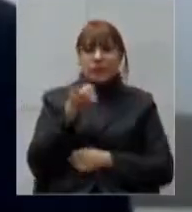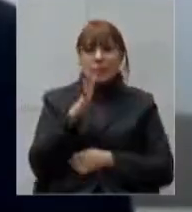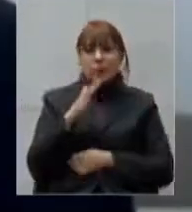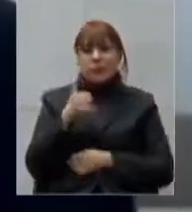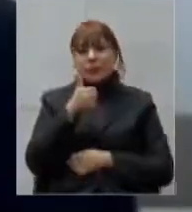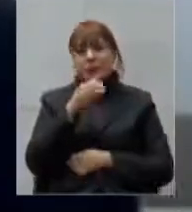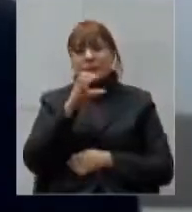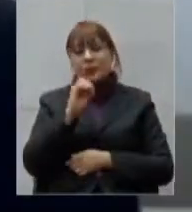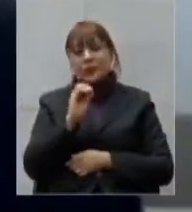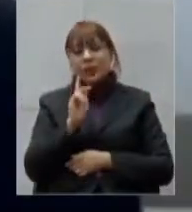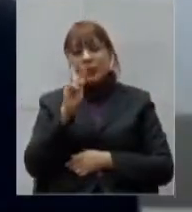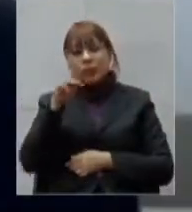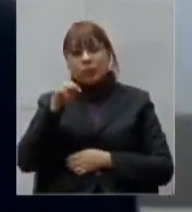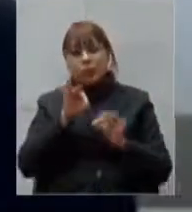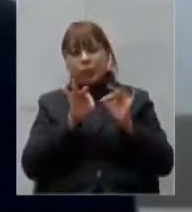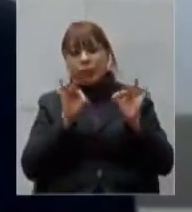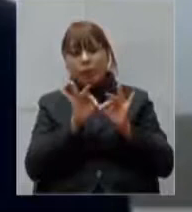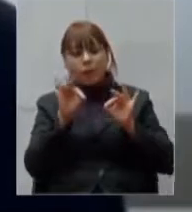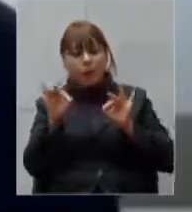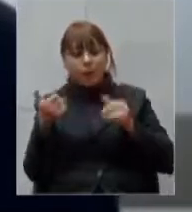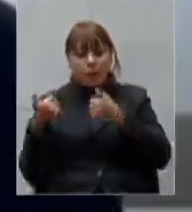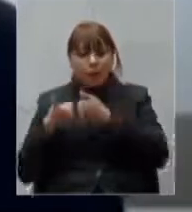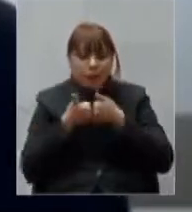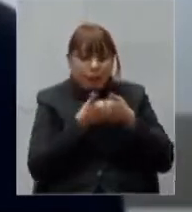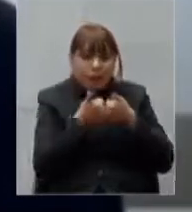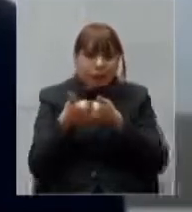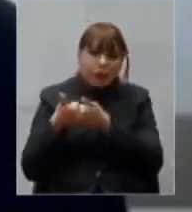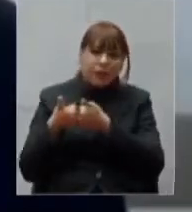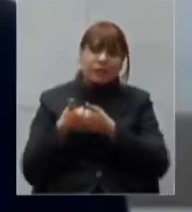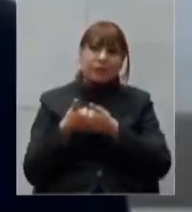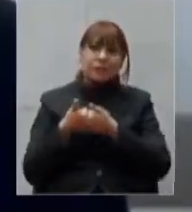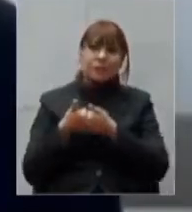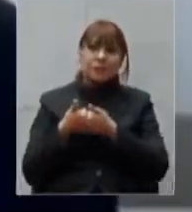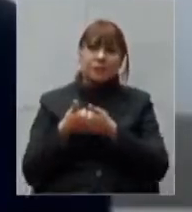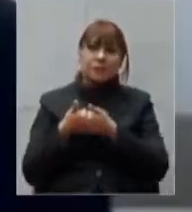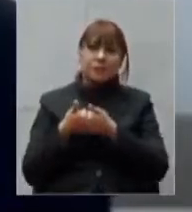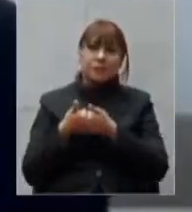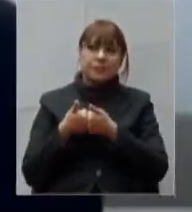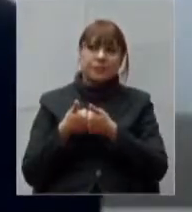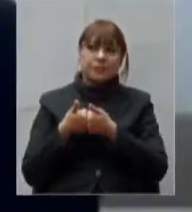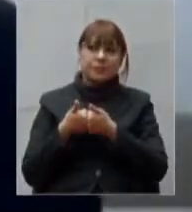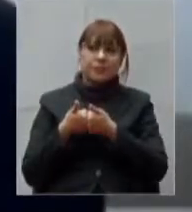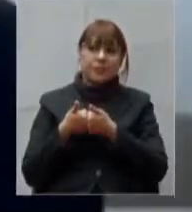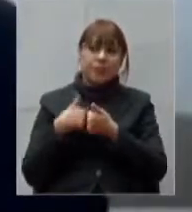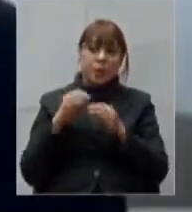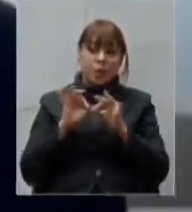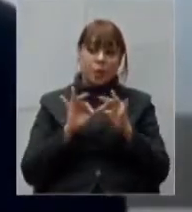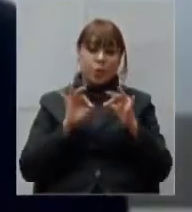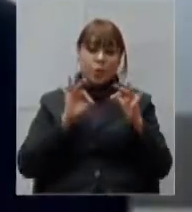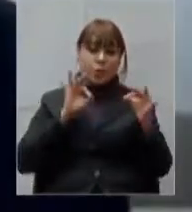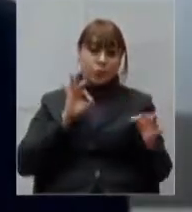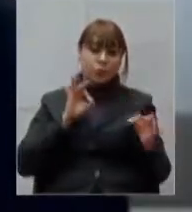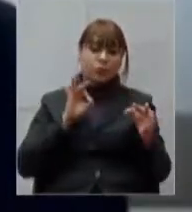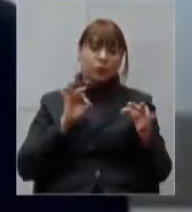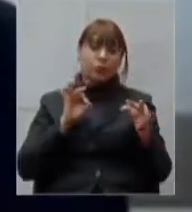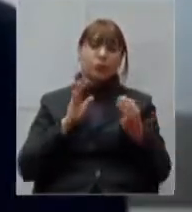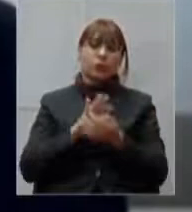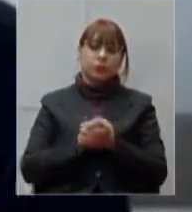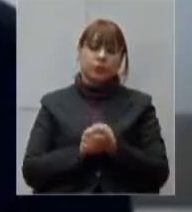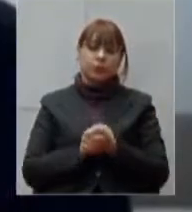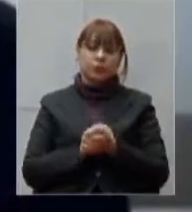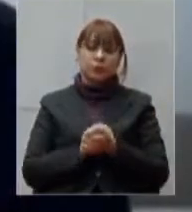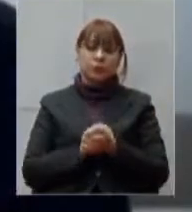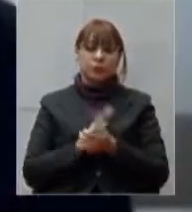que hoje tem mais casos positivos do que Belo Horizonte estou a 160 quilômetros de Ribeirão Preto que está